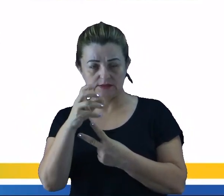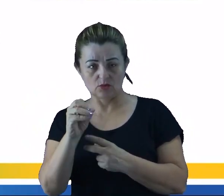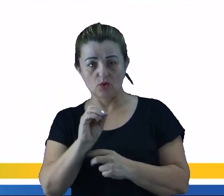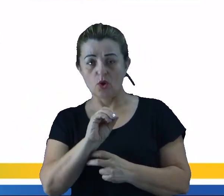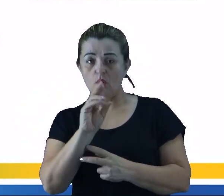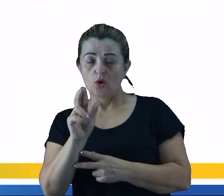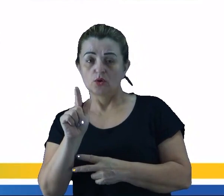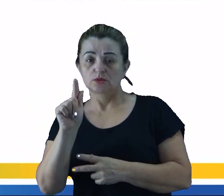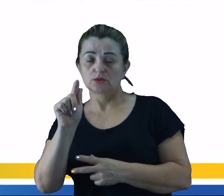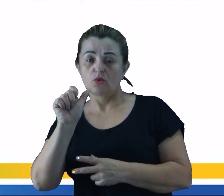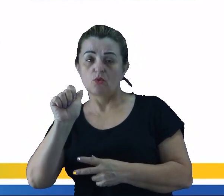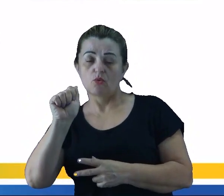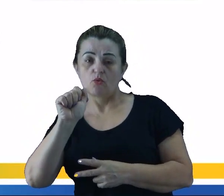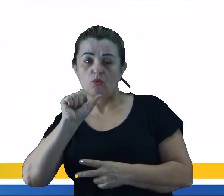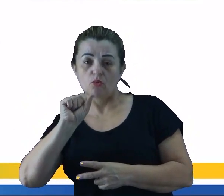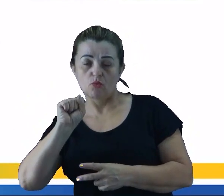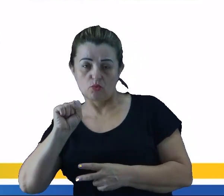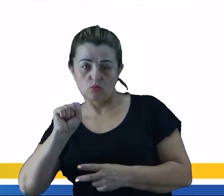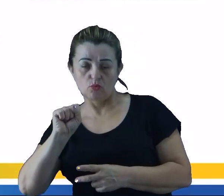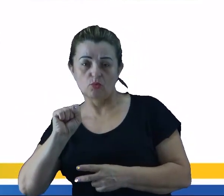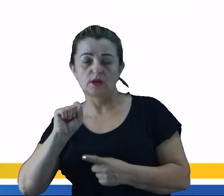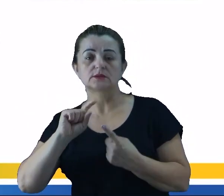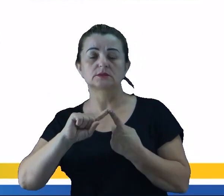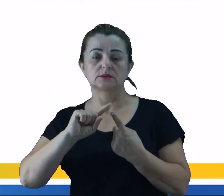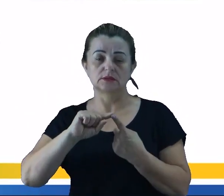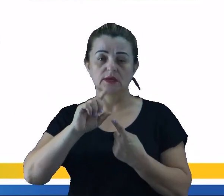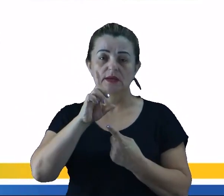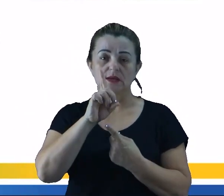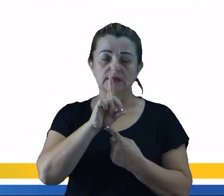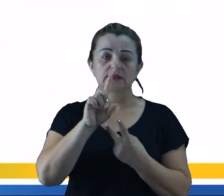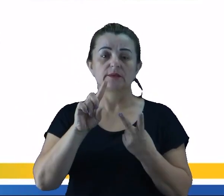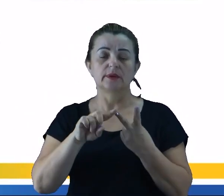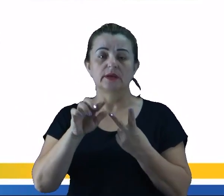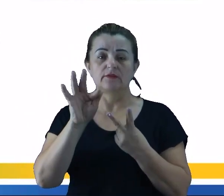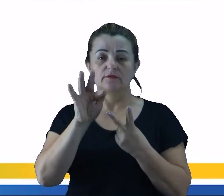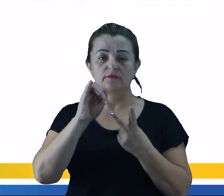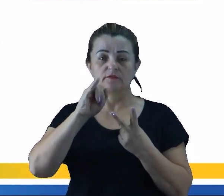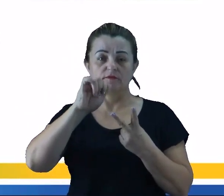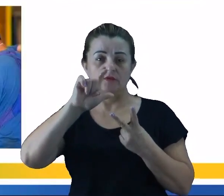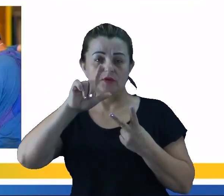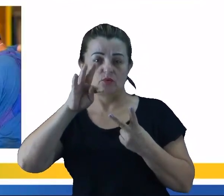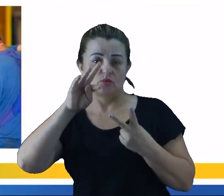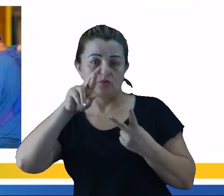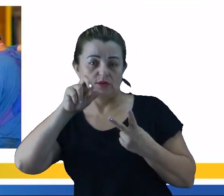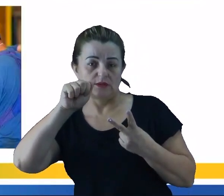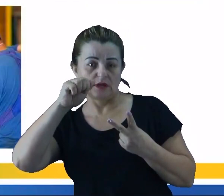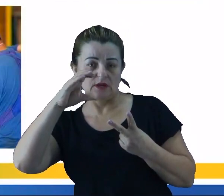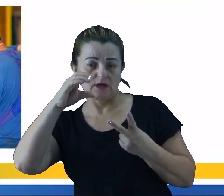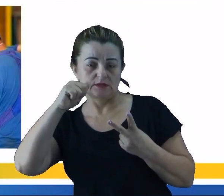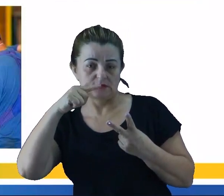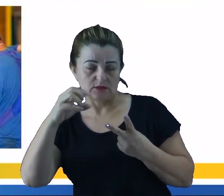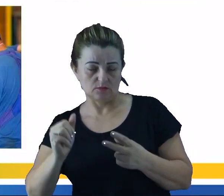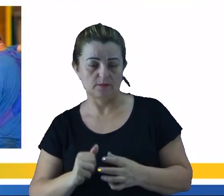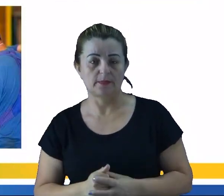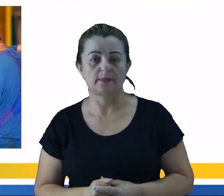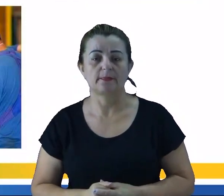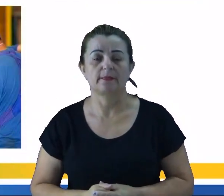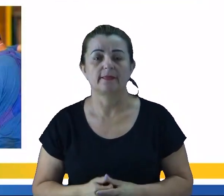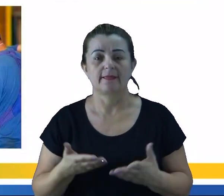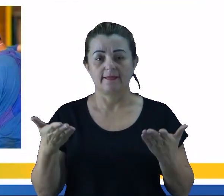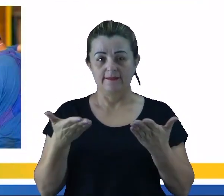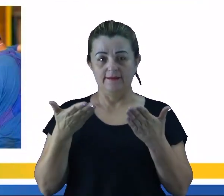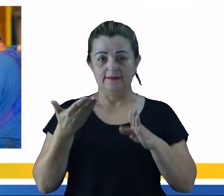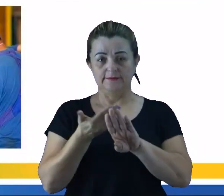sólido, a gente pode utilizar a decantação e a filtração. Então vamos começar aqui falando sobre as